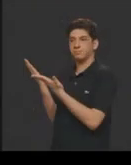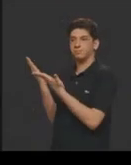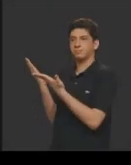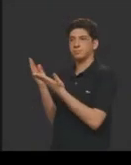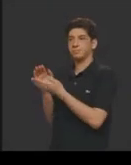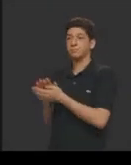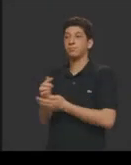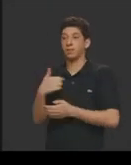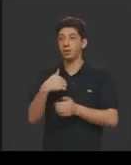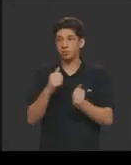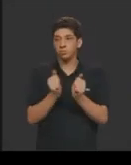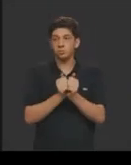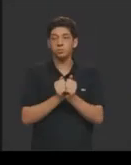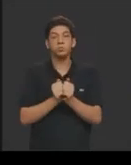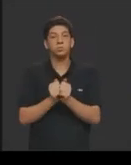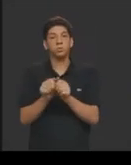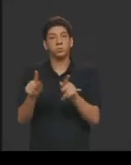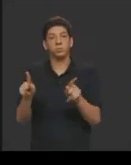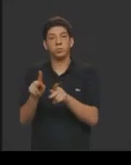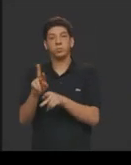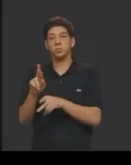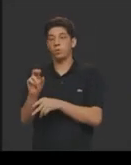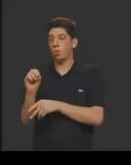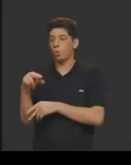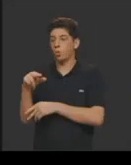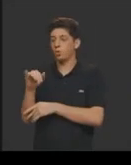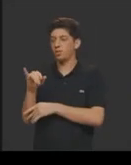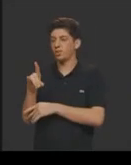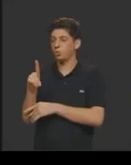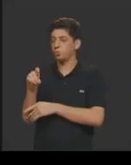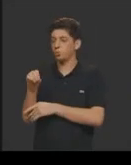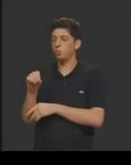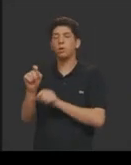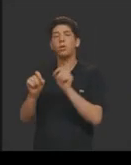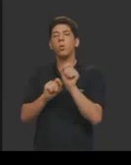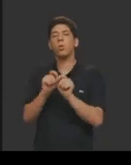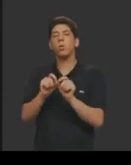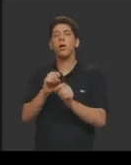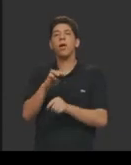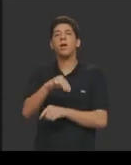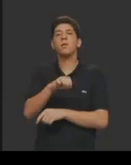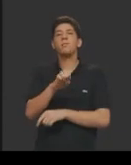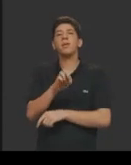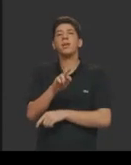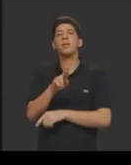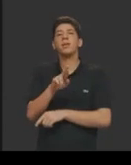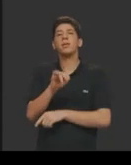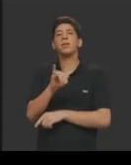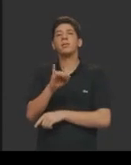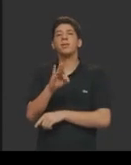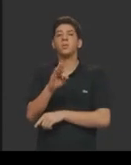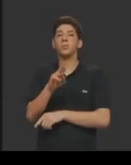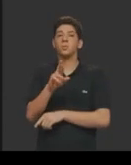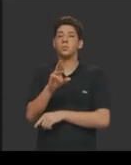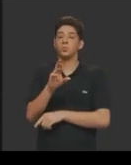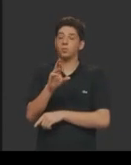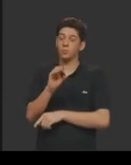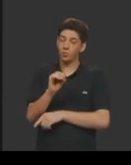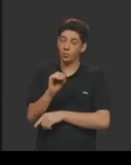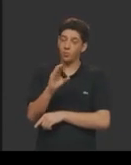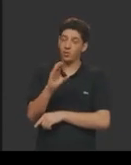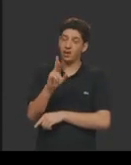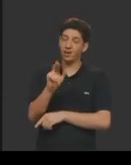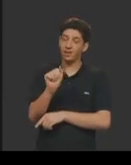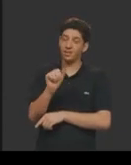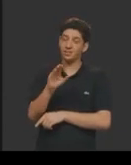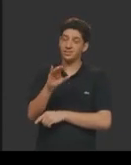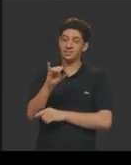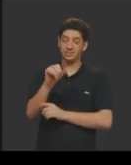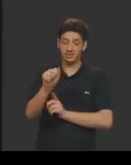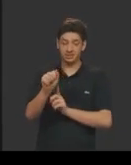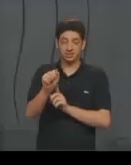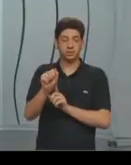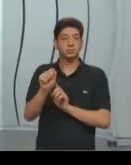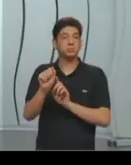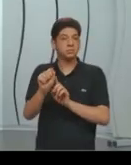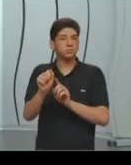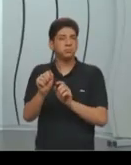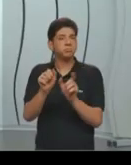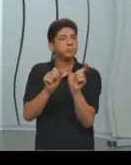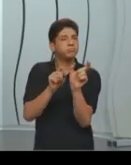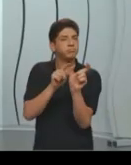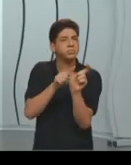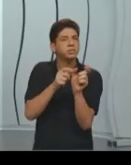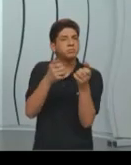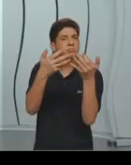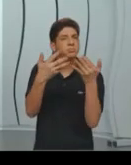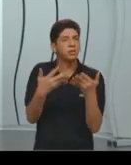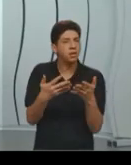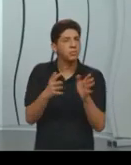Ronildo, a gente falou muito desse termo, que é meritocracia. E a princípio a gente tem que explicar, porque quando a gente fala, ó, professor, você está